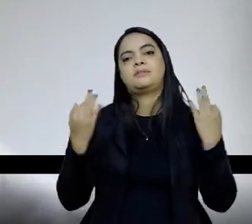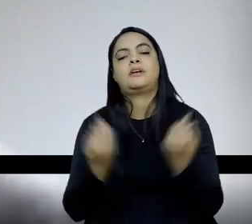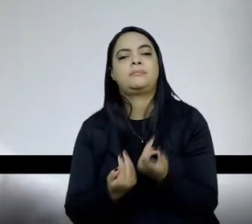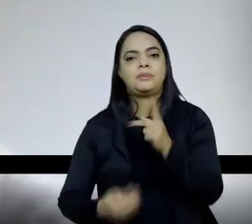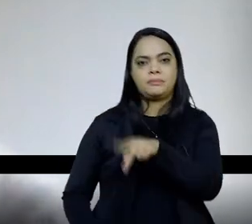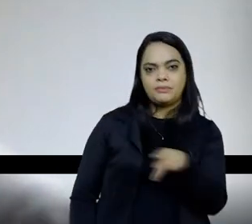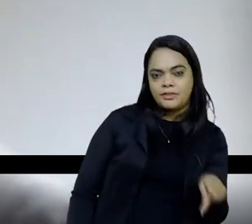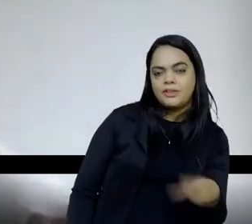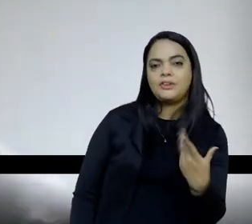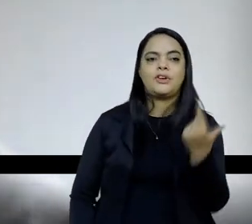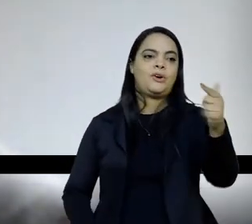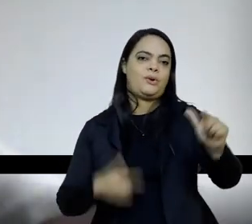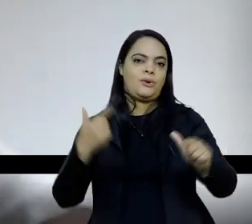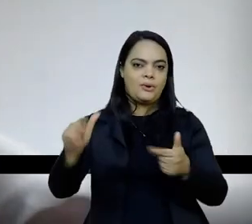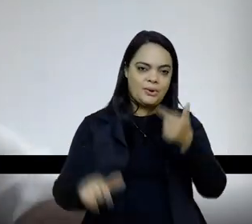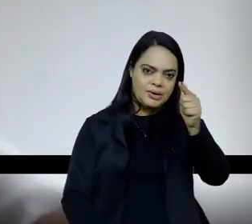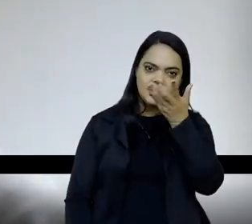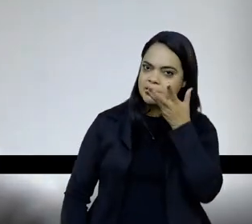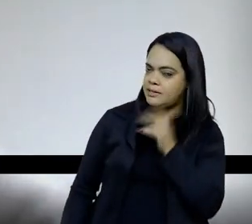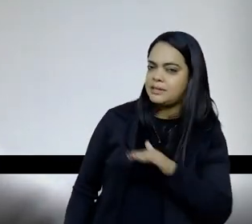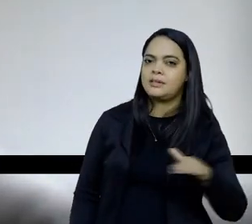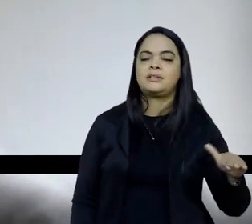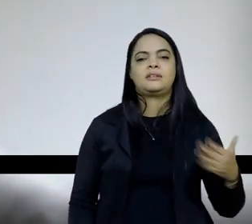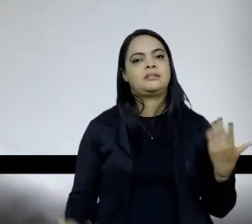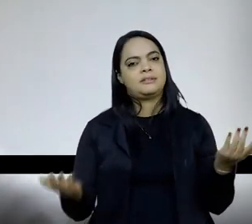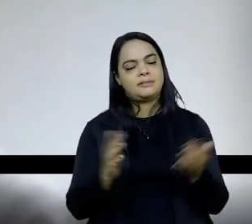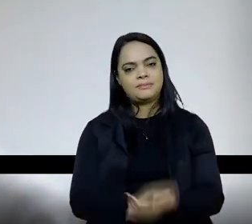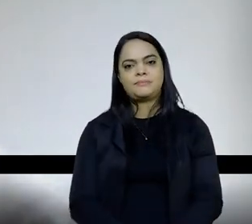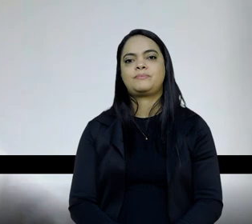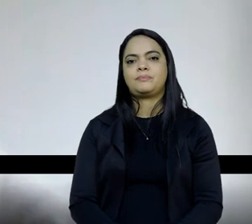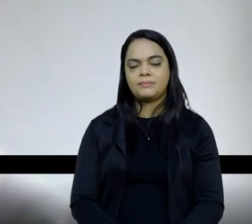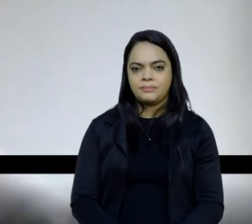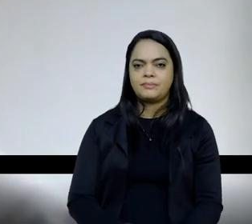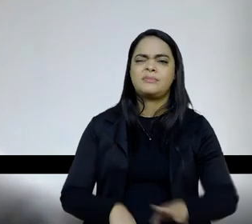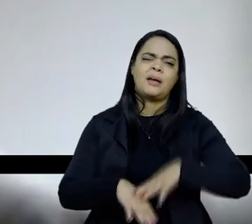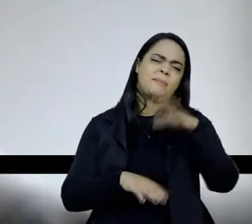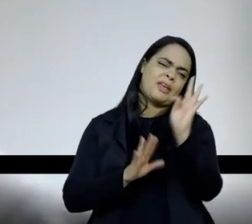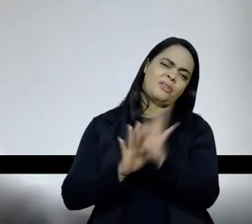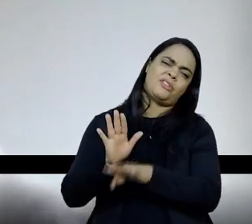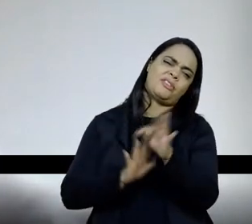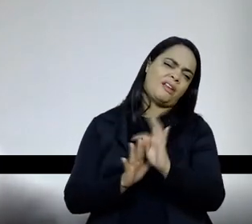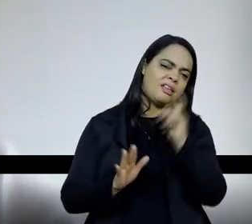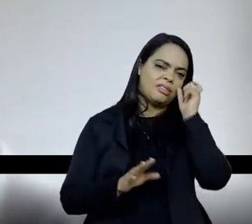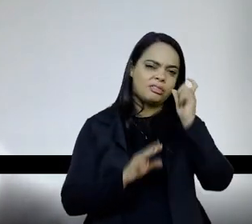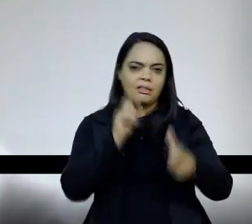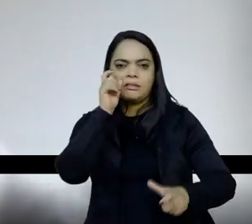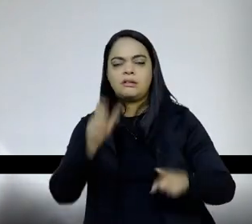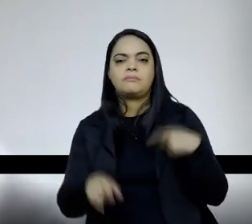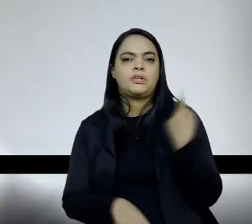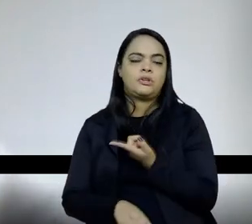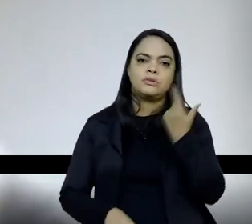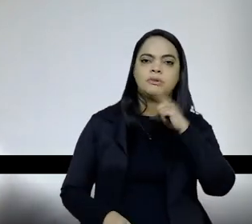professoras, para outras crianças, talvez mais do que textos interessantes que certamente nós